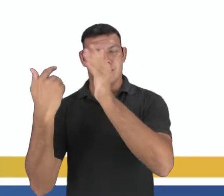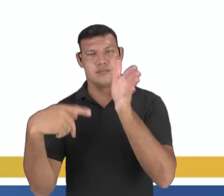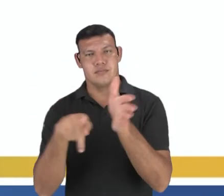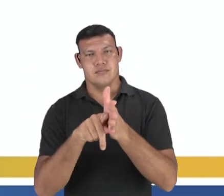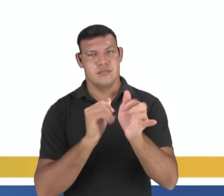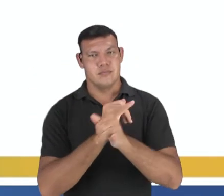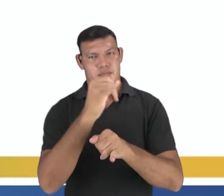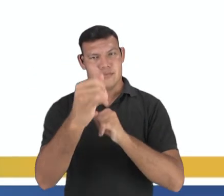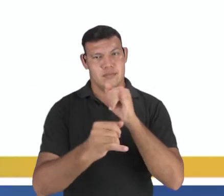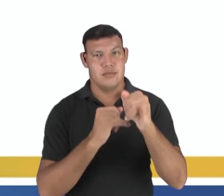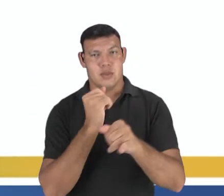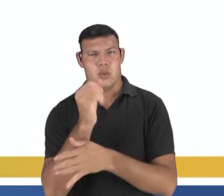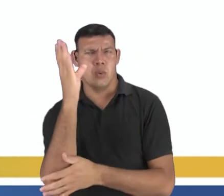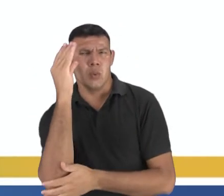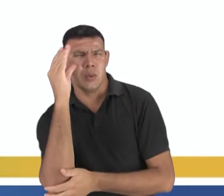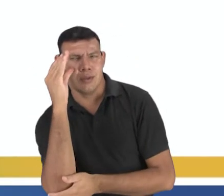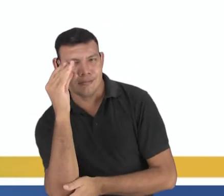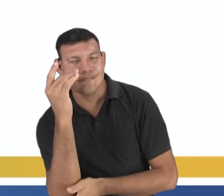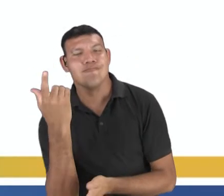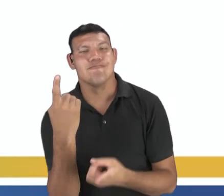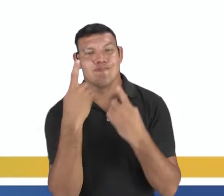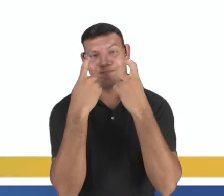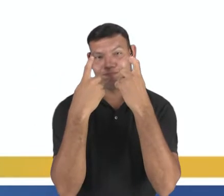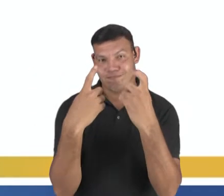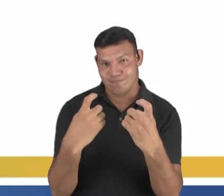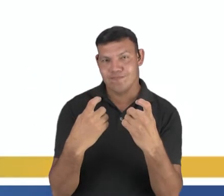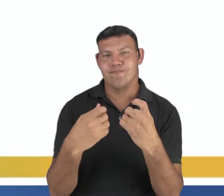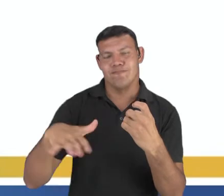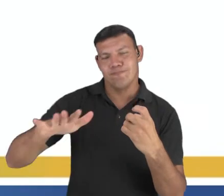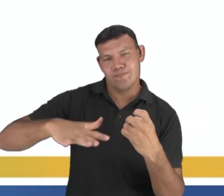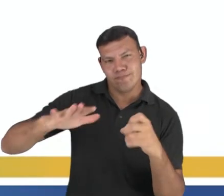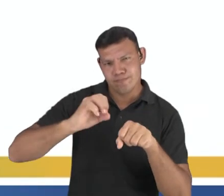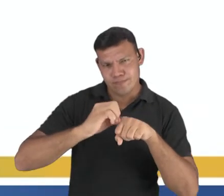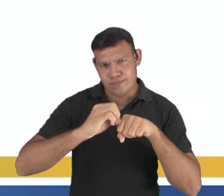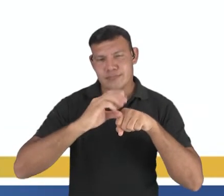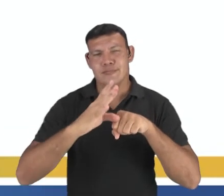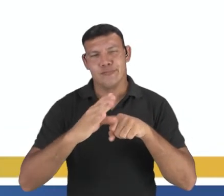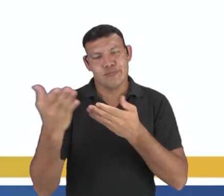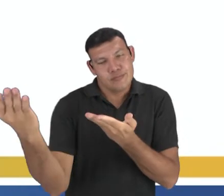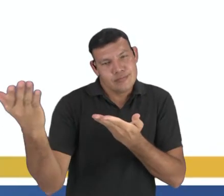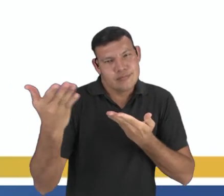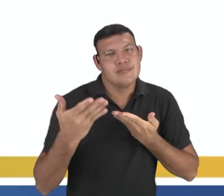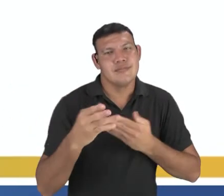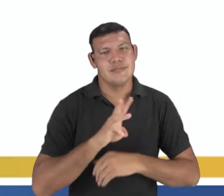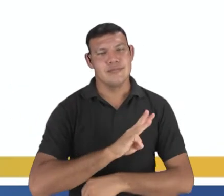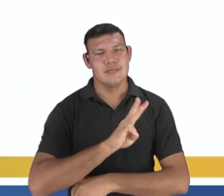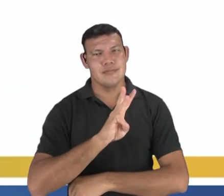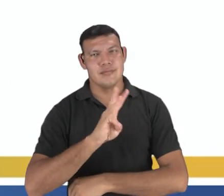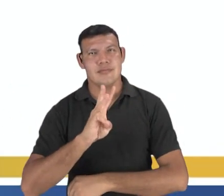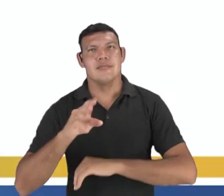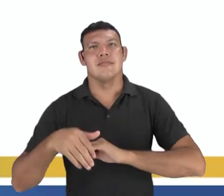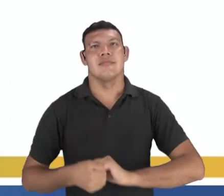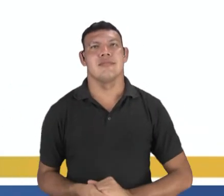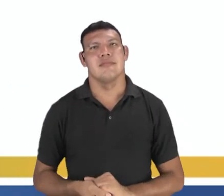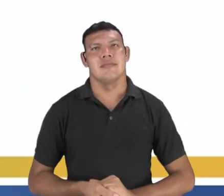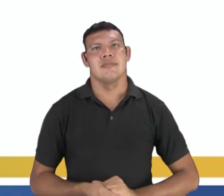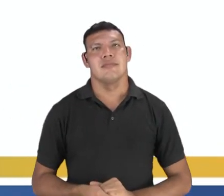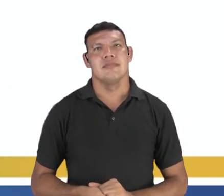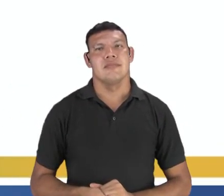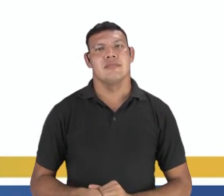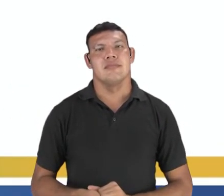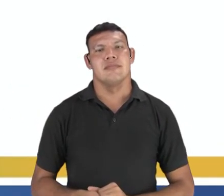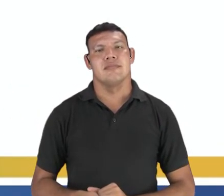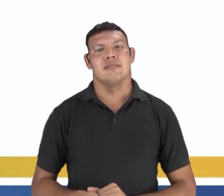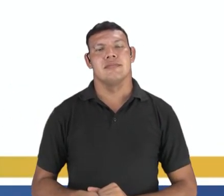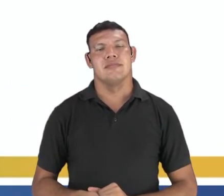que fala sobre a evolução da internet. Se você tem interesse e gosta dessa área do conhecimento te convido a acessar